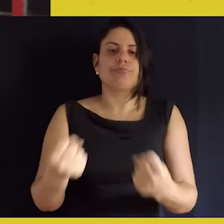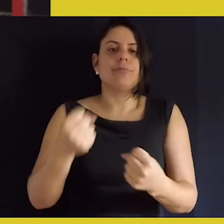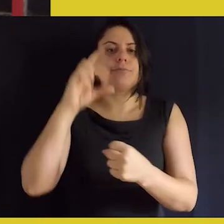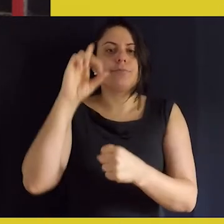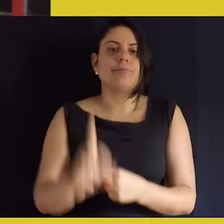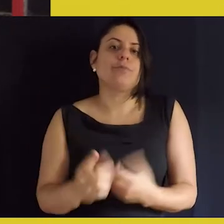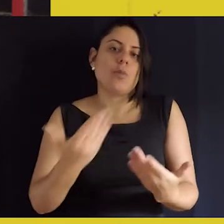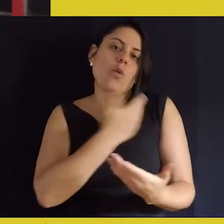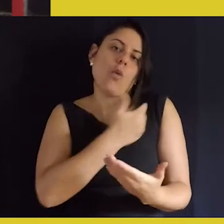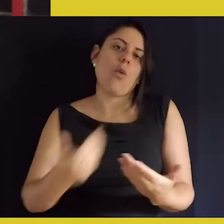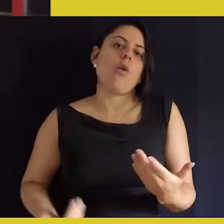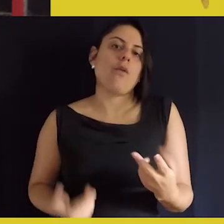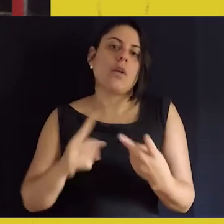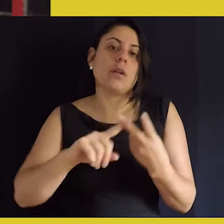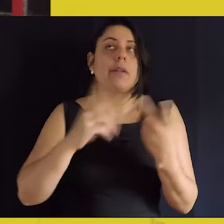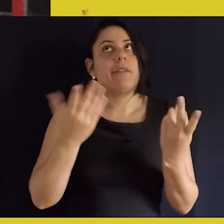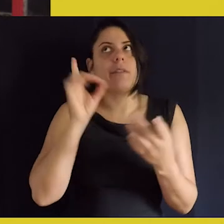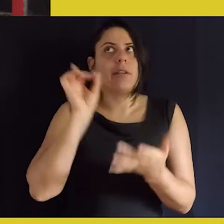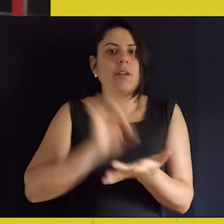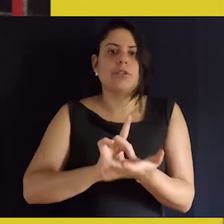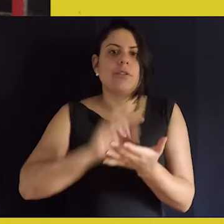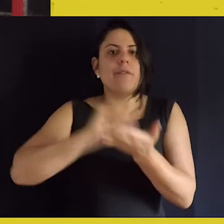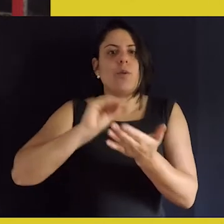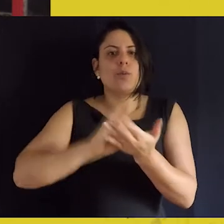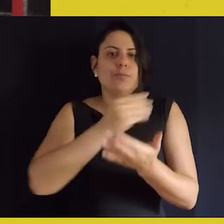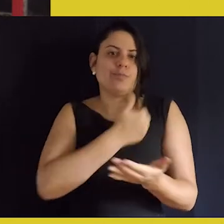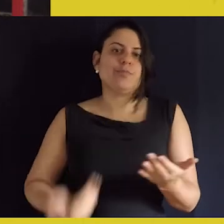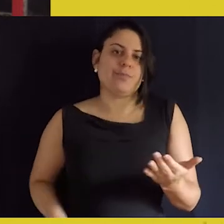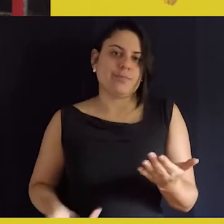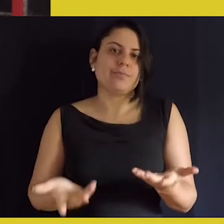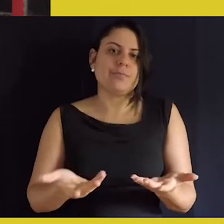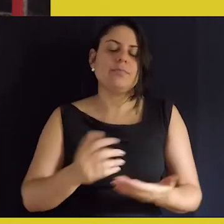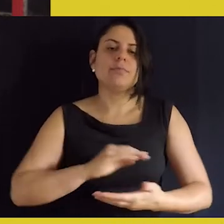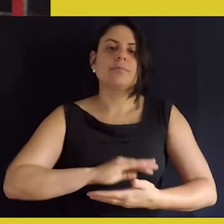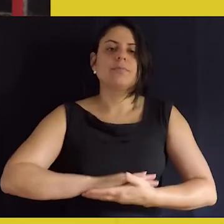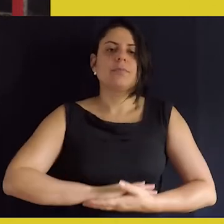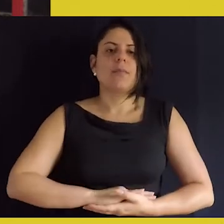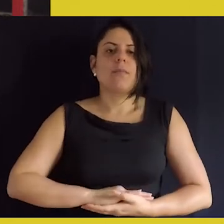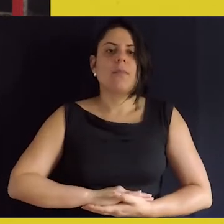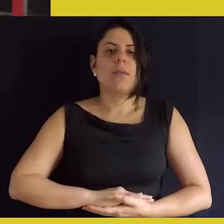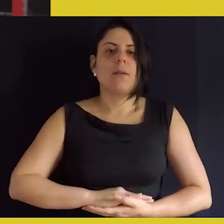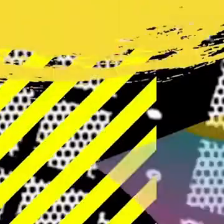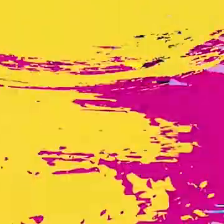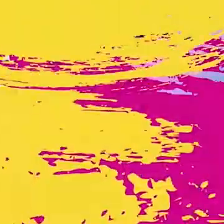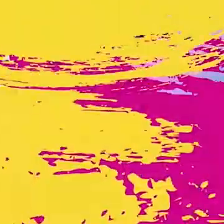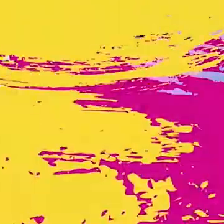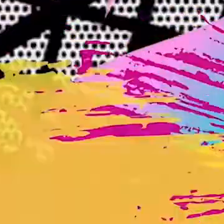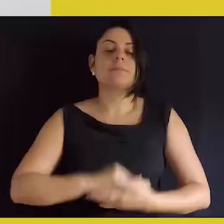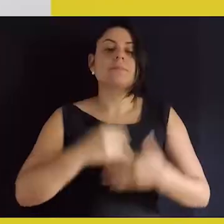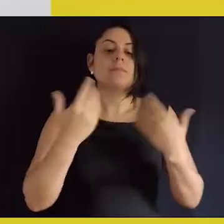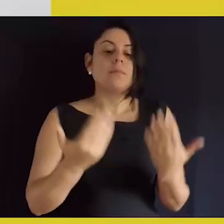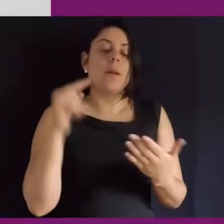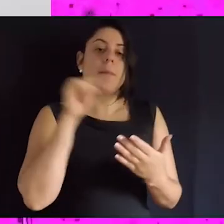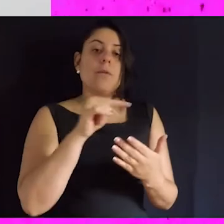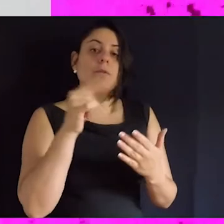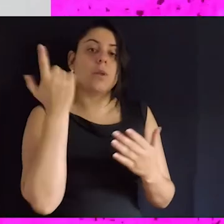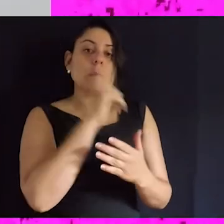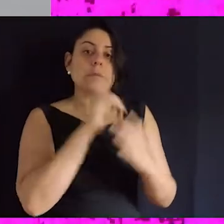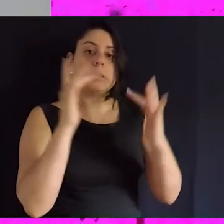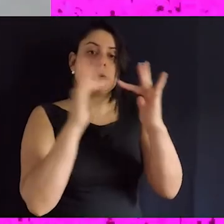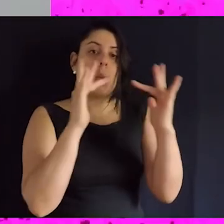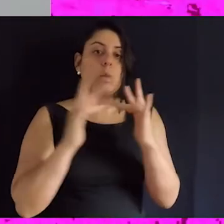desses espaços, mais ainda sucateados, né, pelo nosso governo, melhor, pelo nosso desgoverno. E para fazer